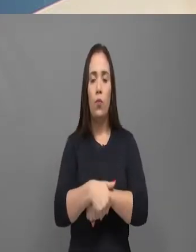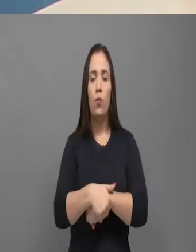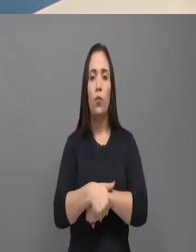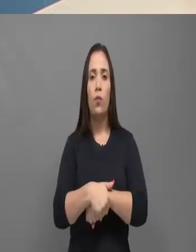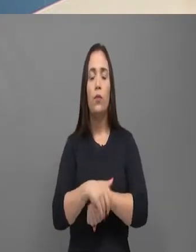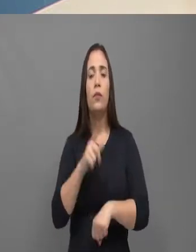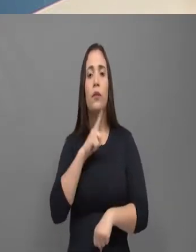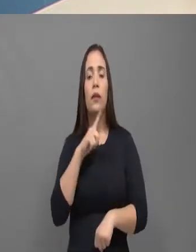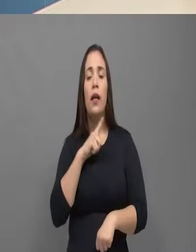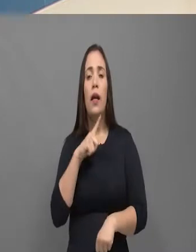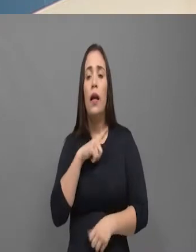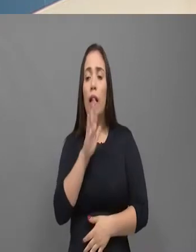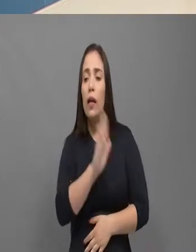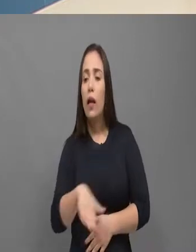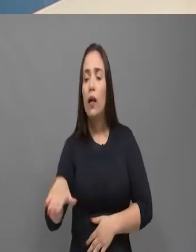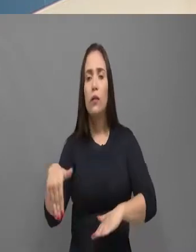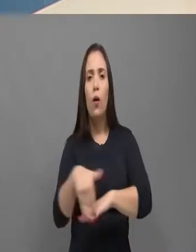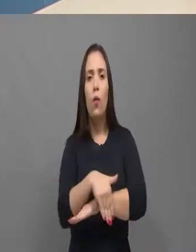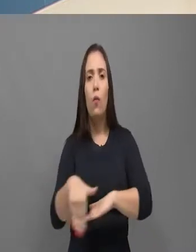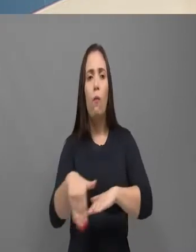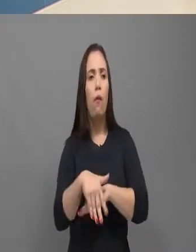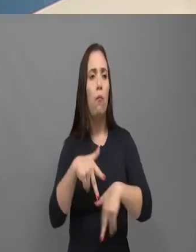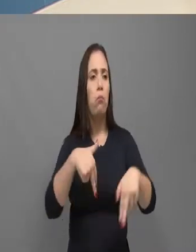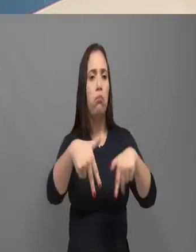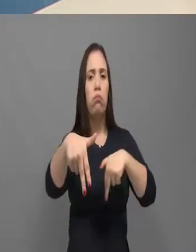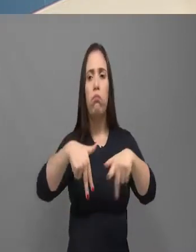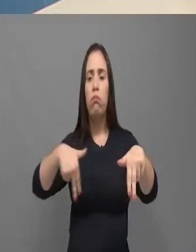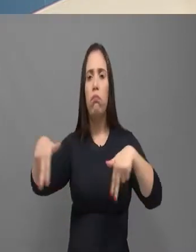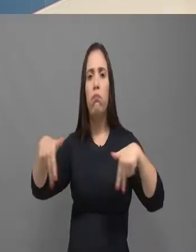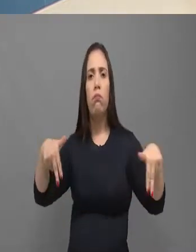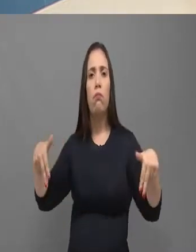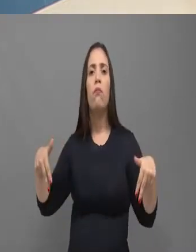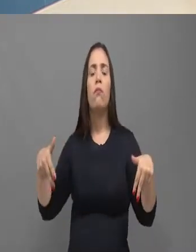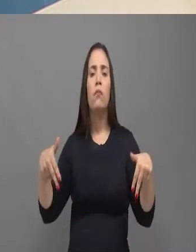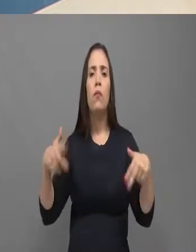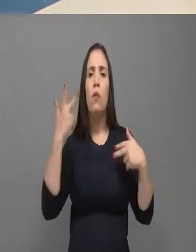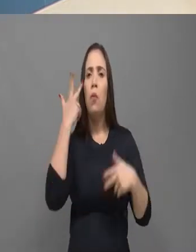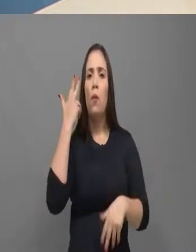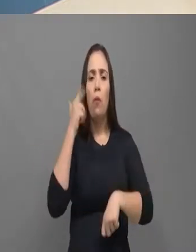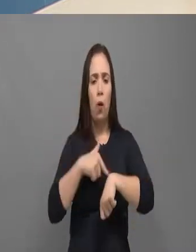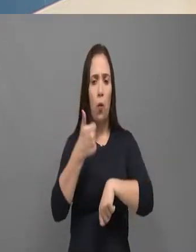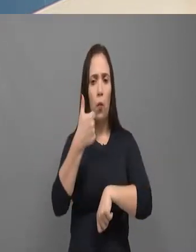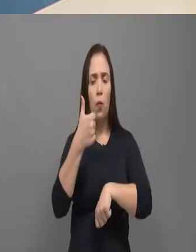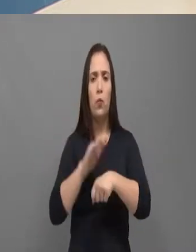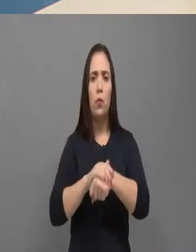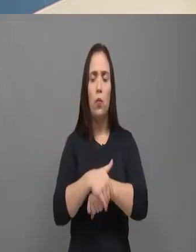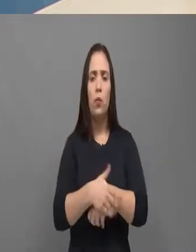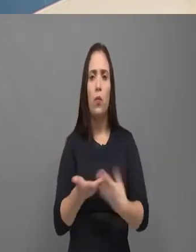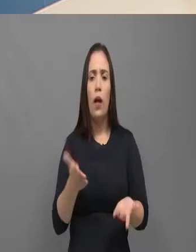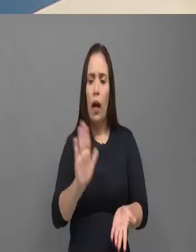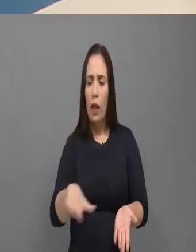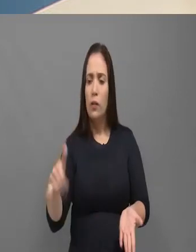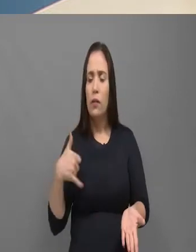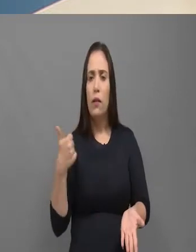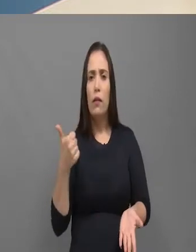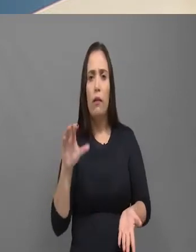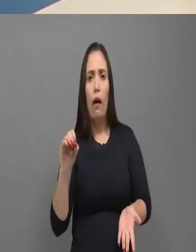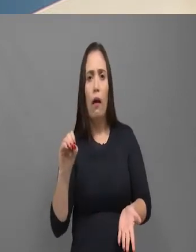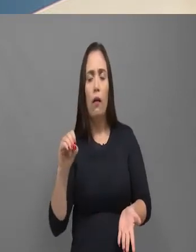na mão. Então, quando a gente aponta o dedo só para o governador, os prefeitos se esquecem que a